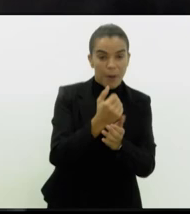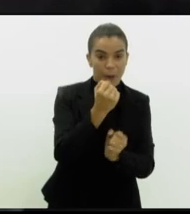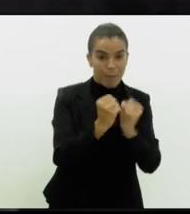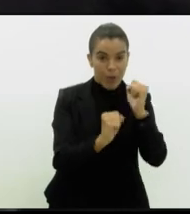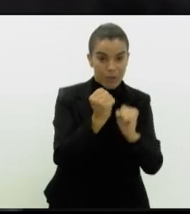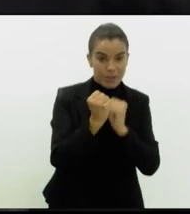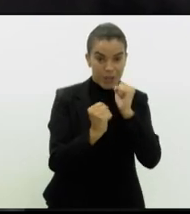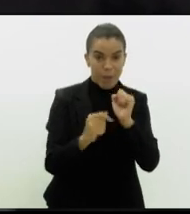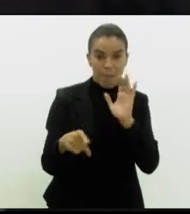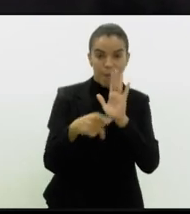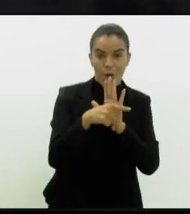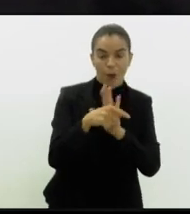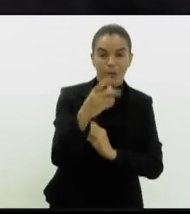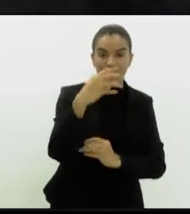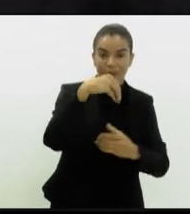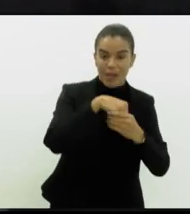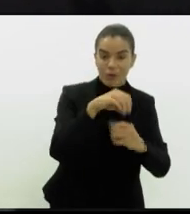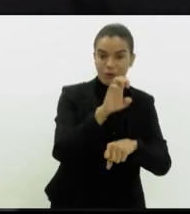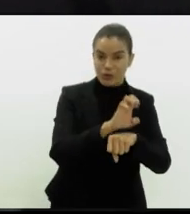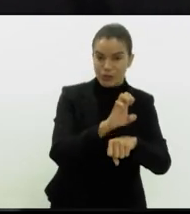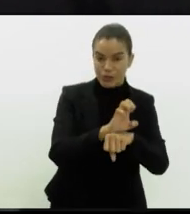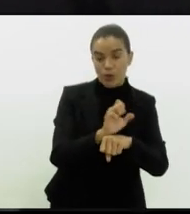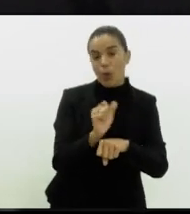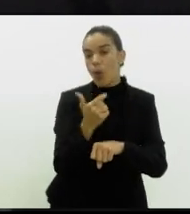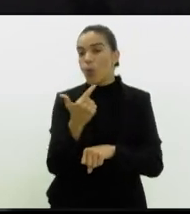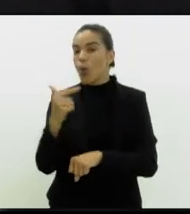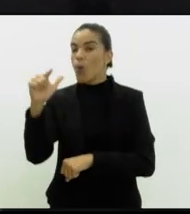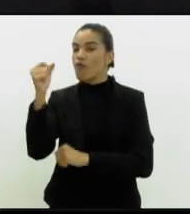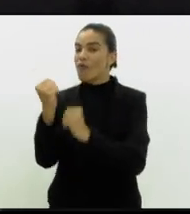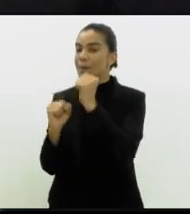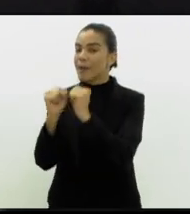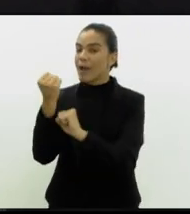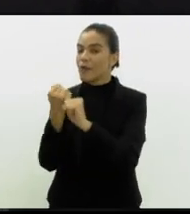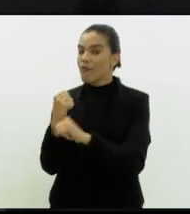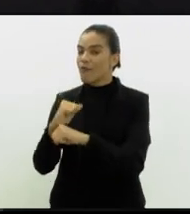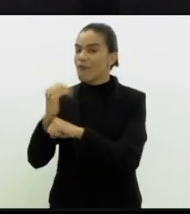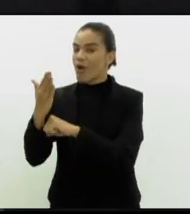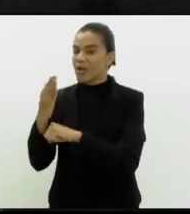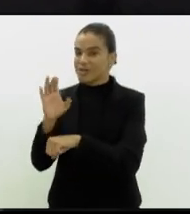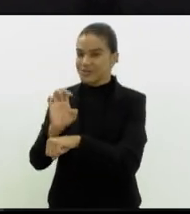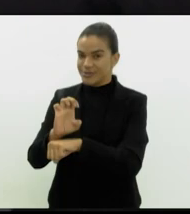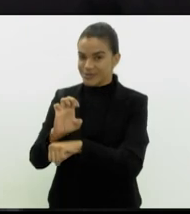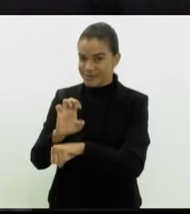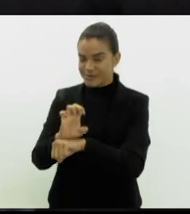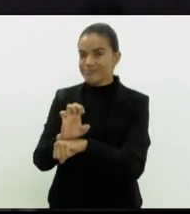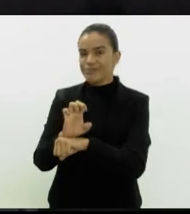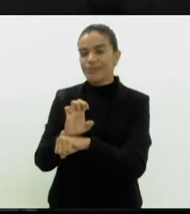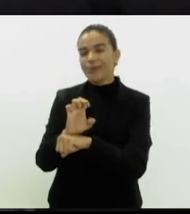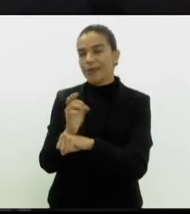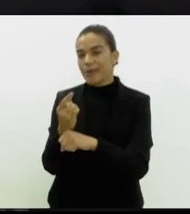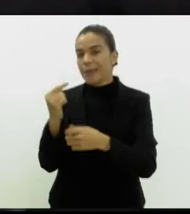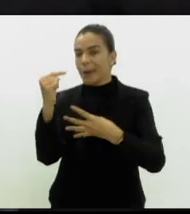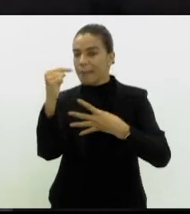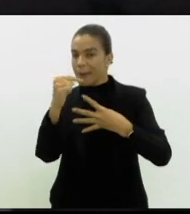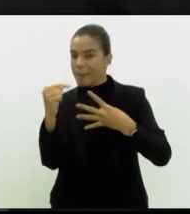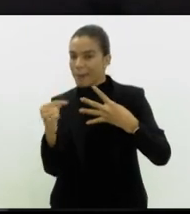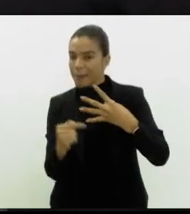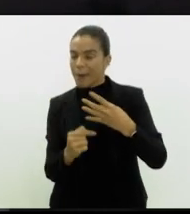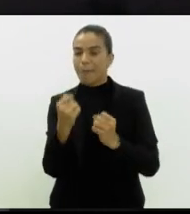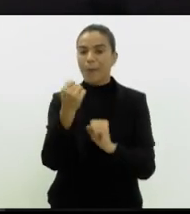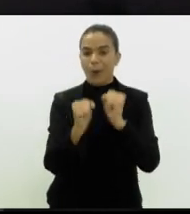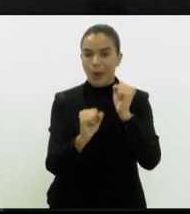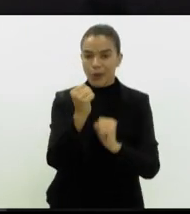interna, nem quando vier de outros estados, nos seguintes produtos,